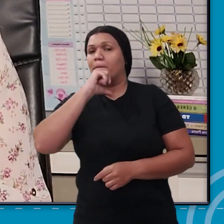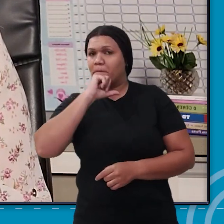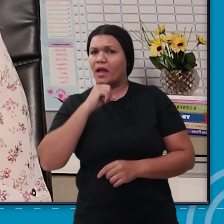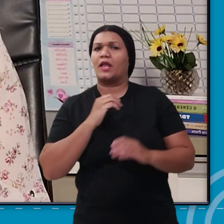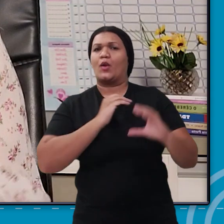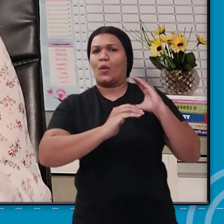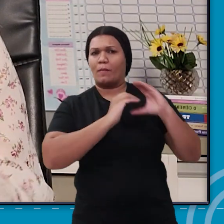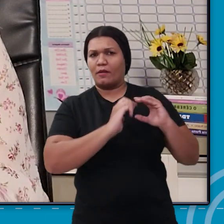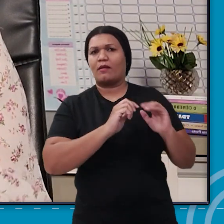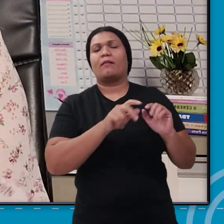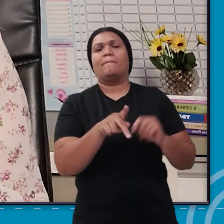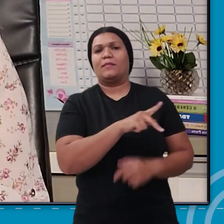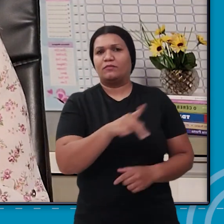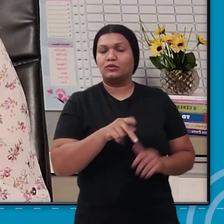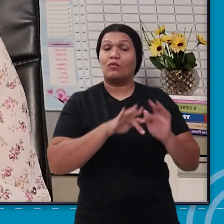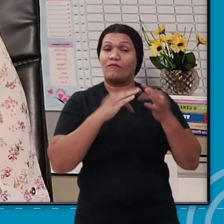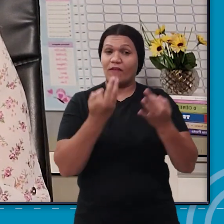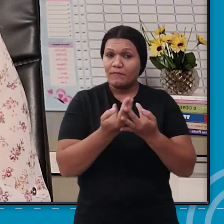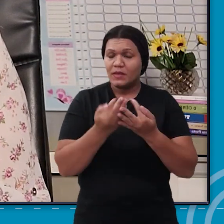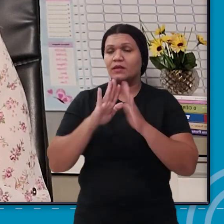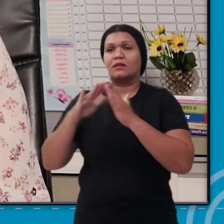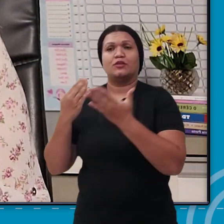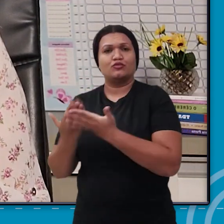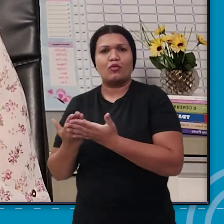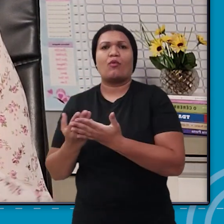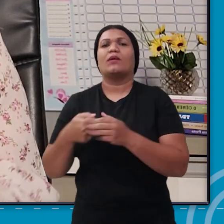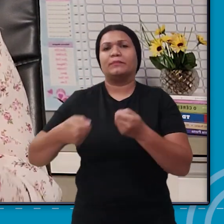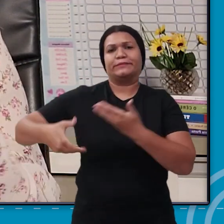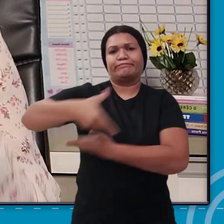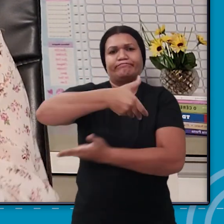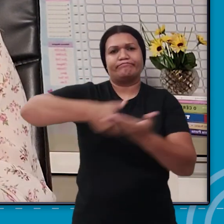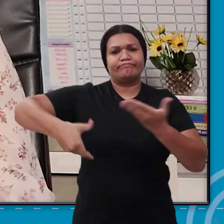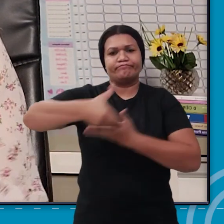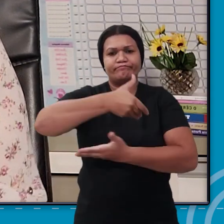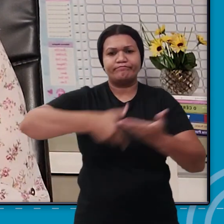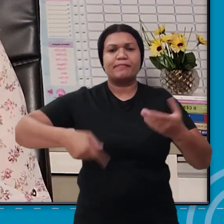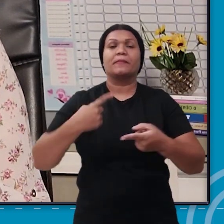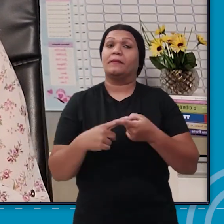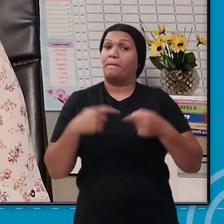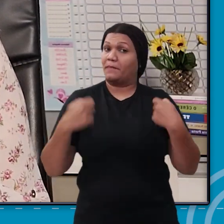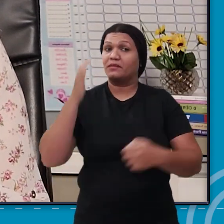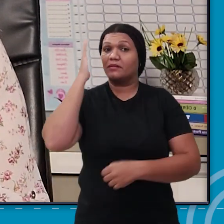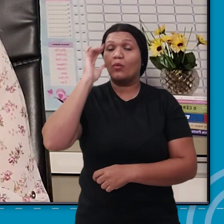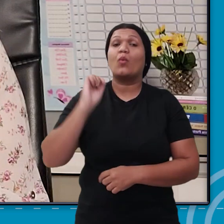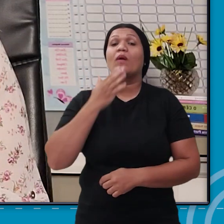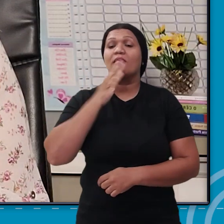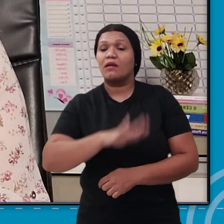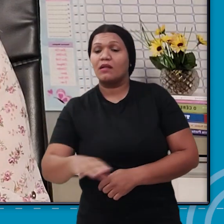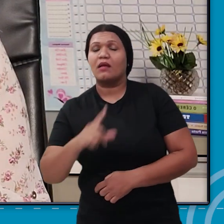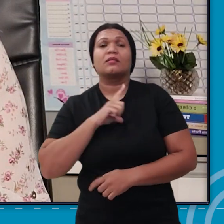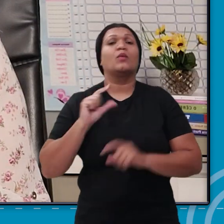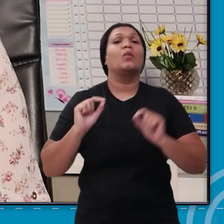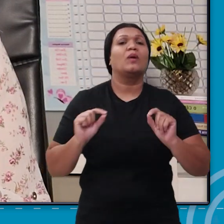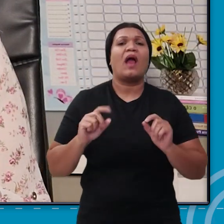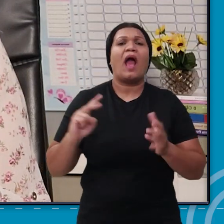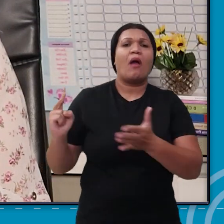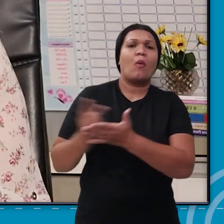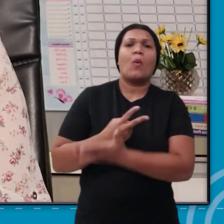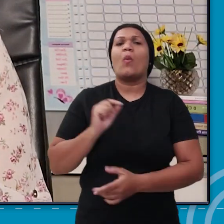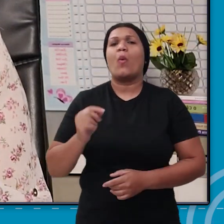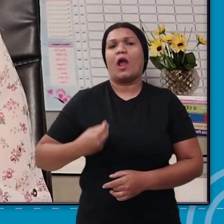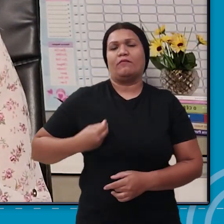Entre família e escola, para que se entenda o que que essa criança tem, o que que ela está